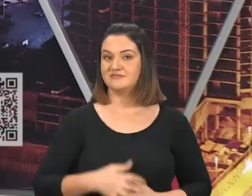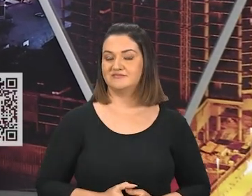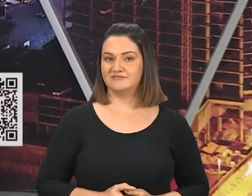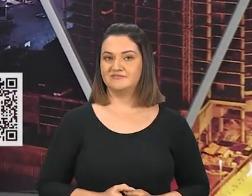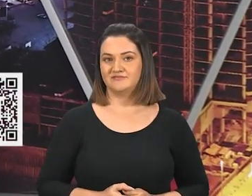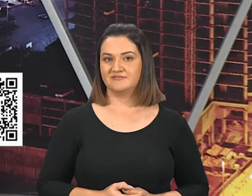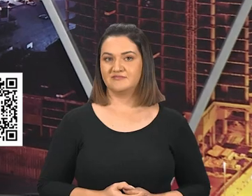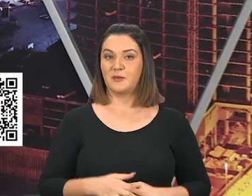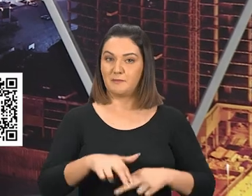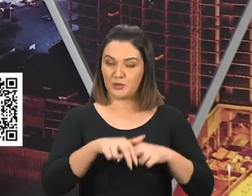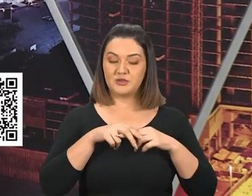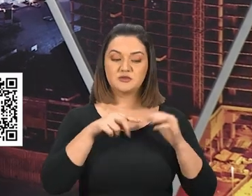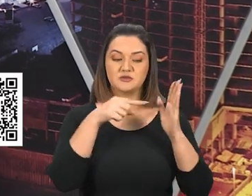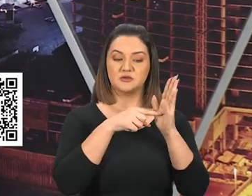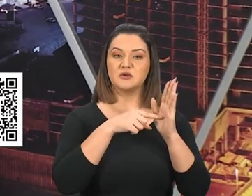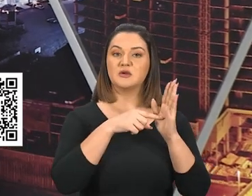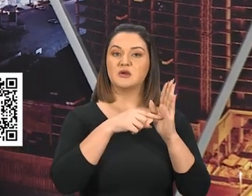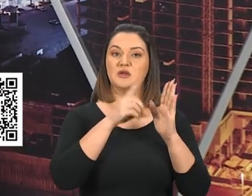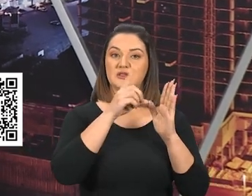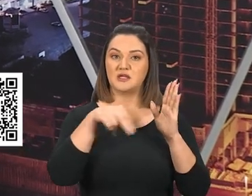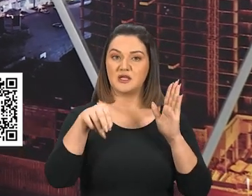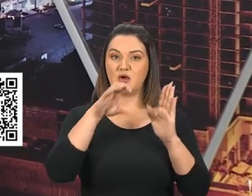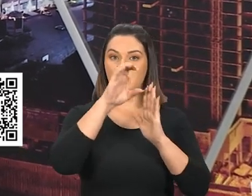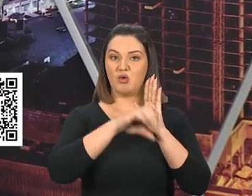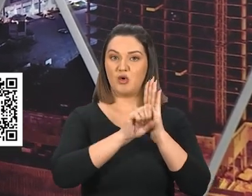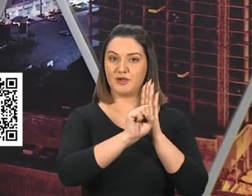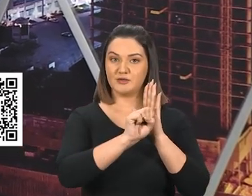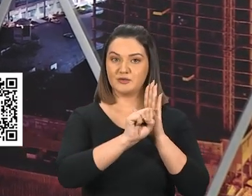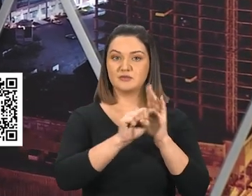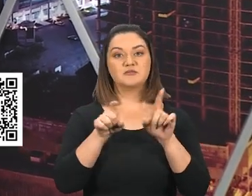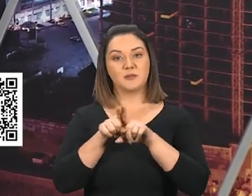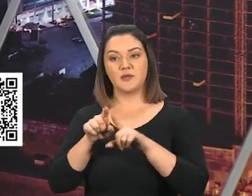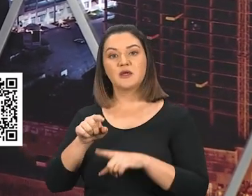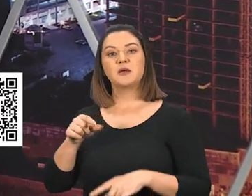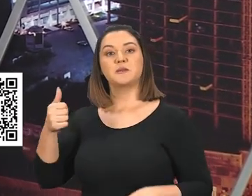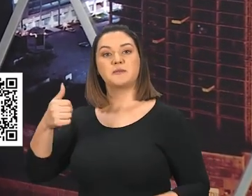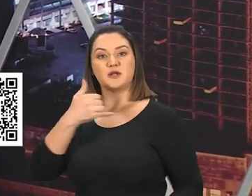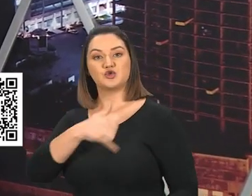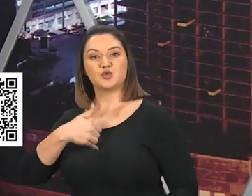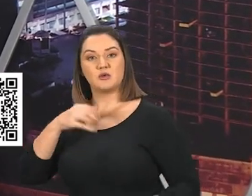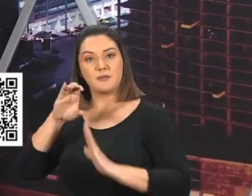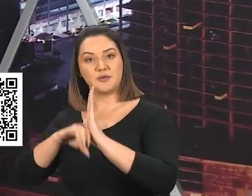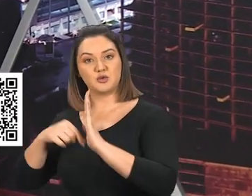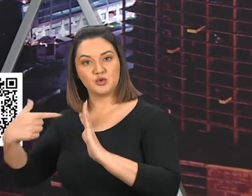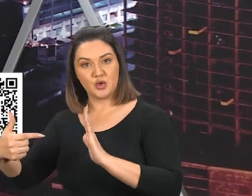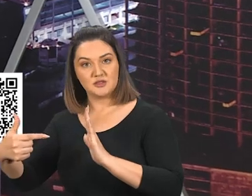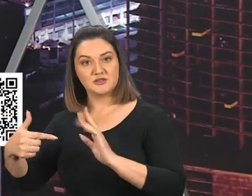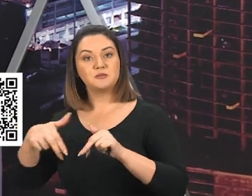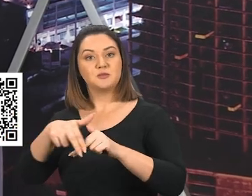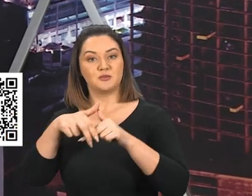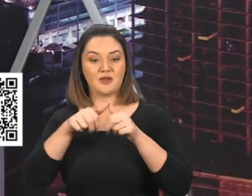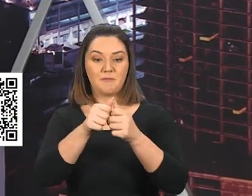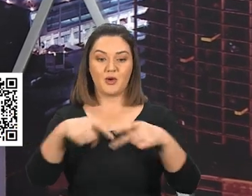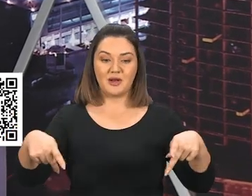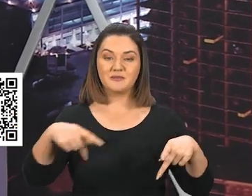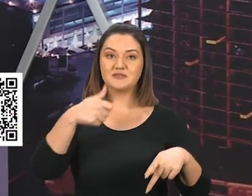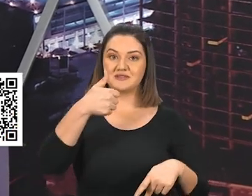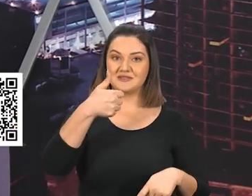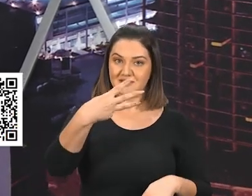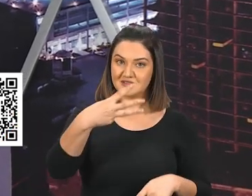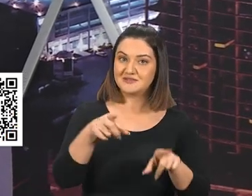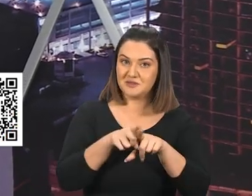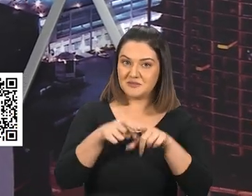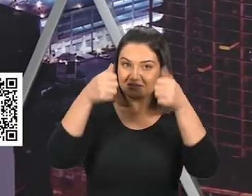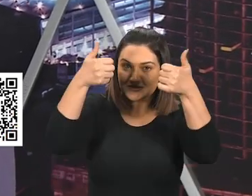E é isso, Que está falando, Daniel 8, E é isso, Que está falando, Primeiro João, Capítulo 2, E é isso, Que fala, Apocalipse 13,